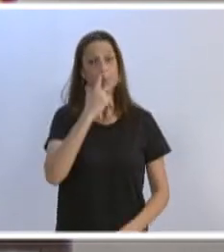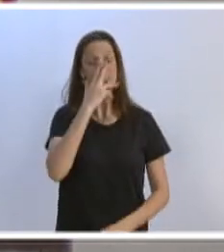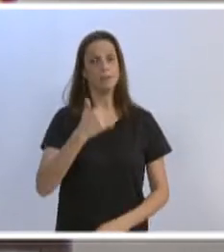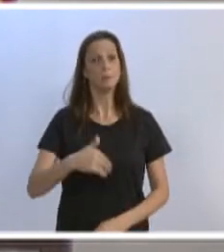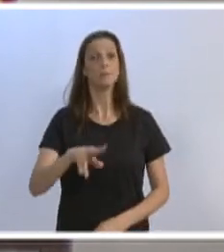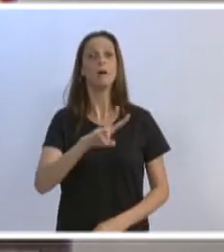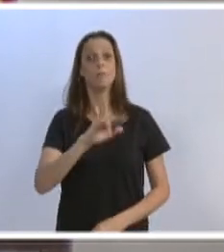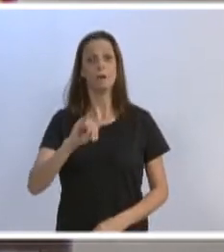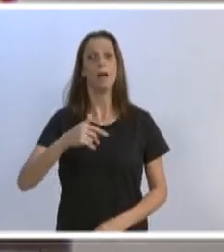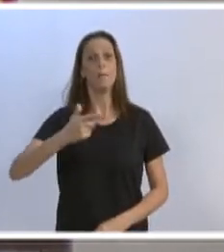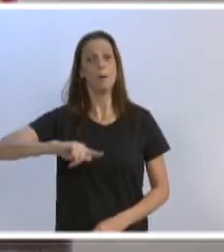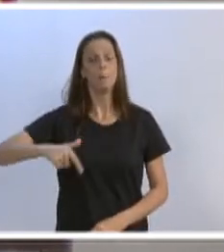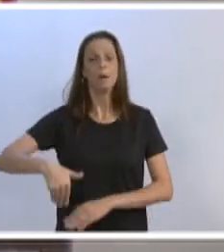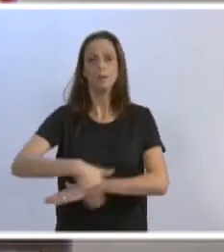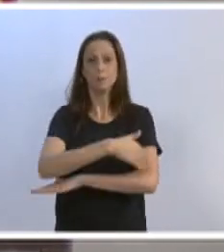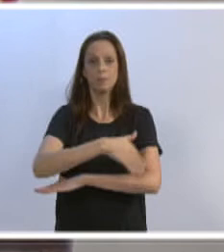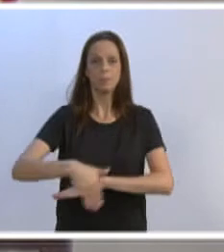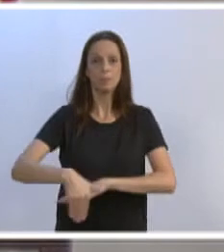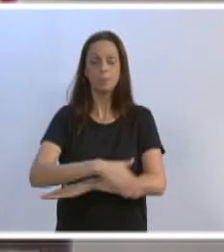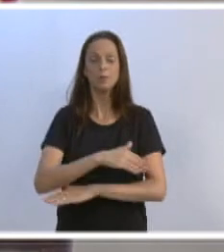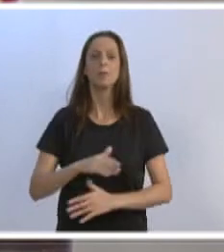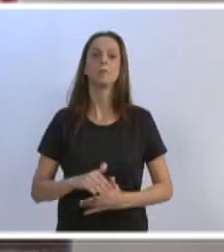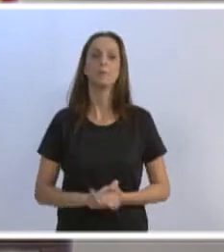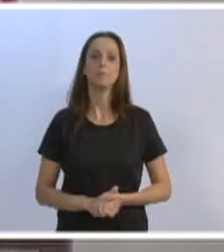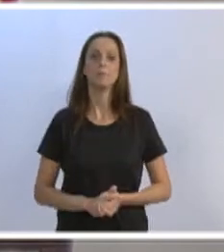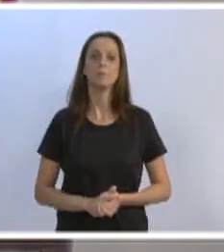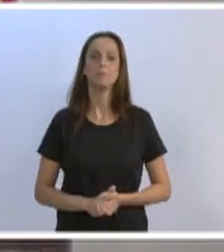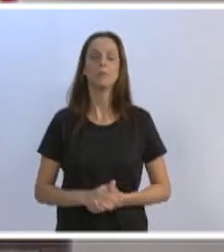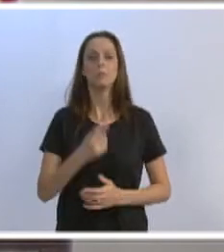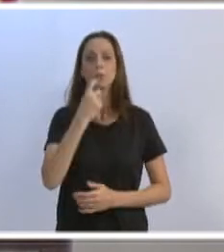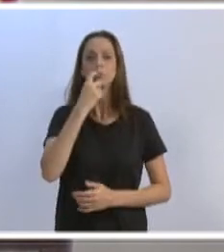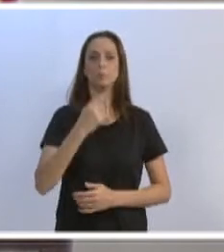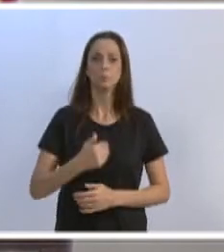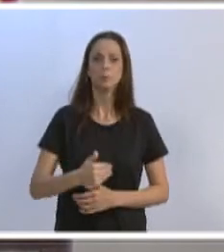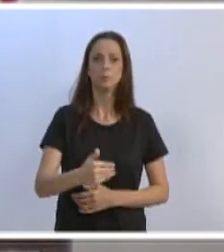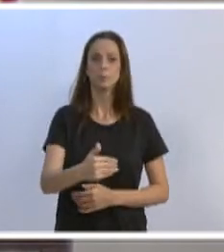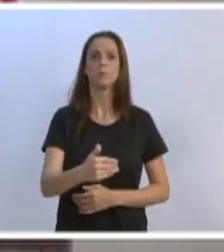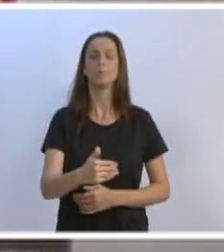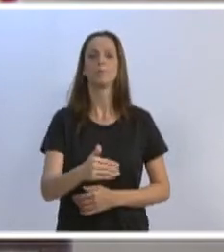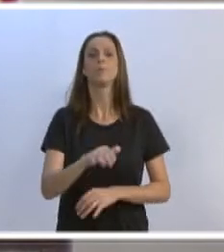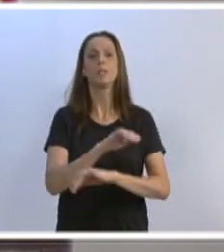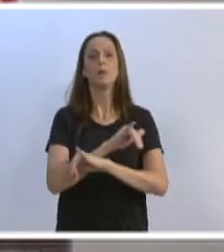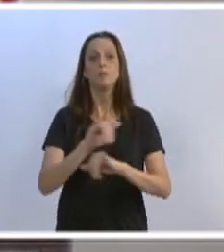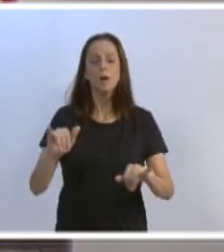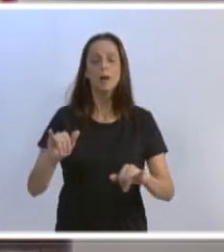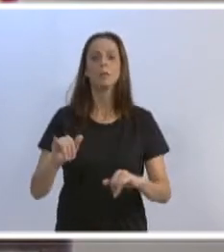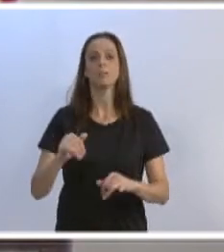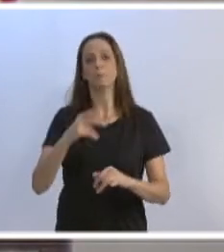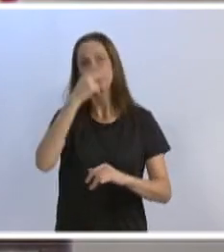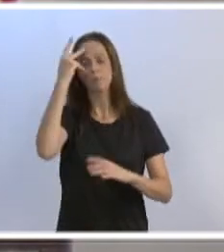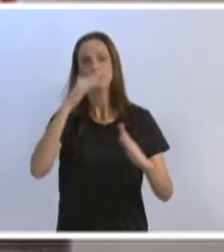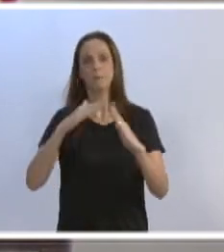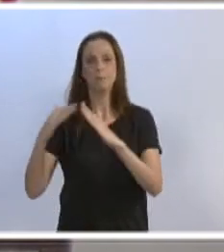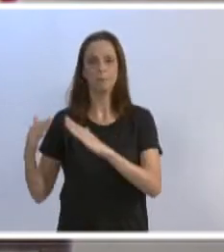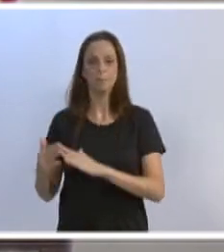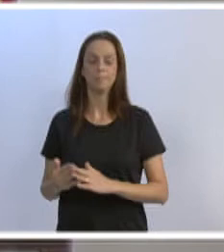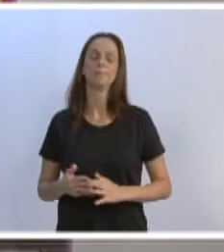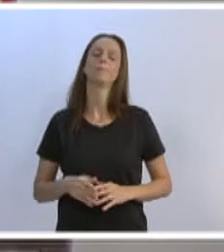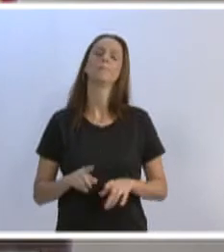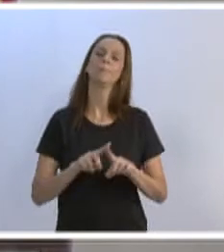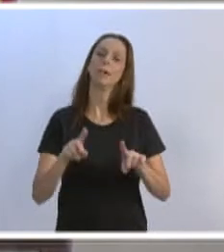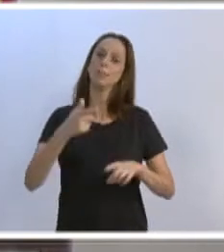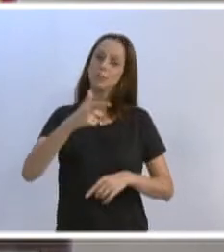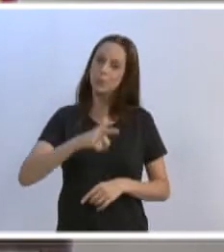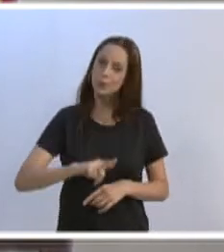ruas, e isso vai acontecer mais breve possível. Passei isso para os moradores, mas eu volto a bater na tecla. Nós precisamos